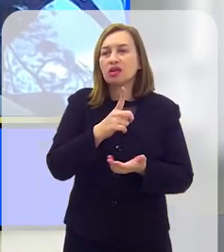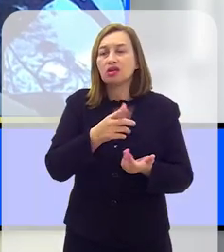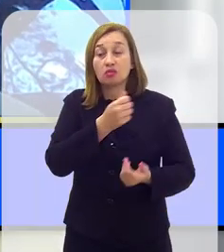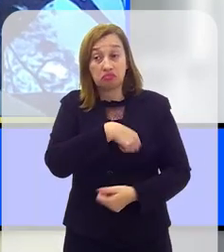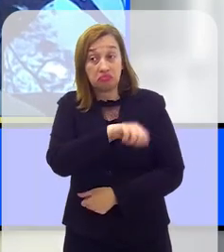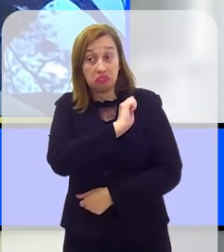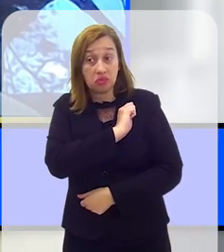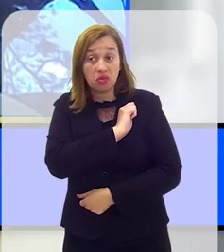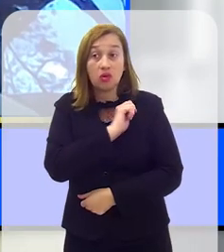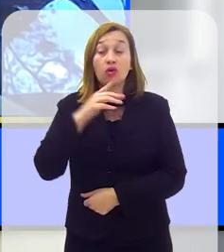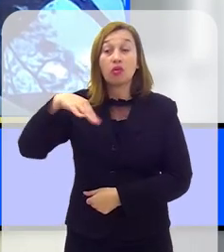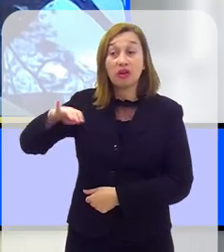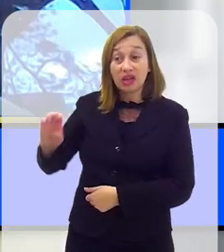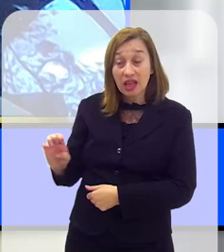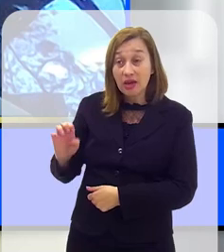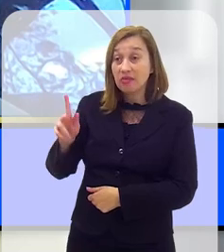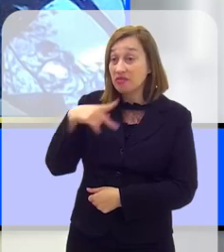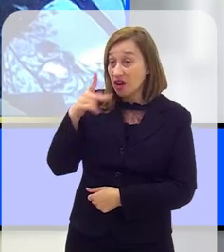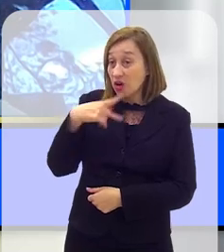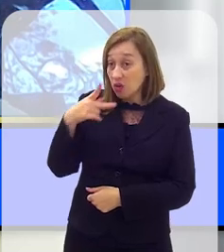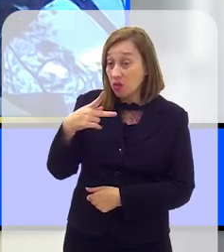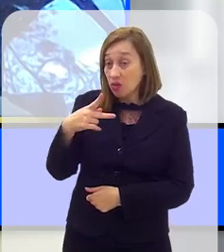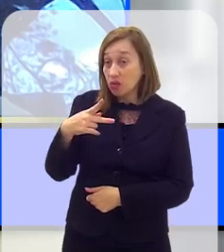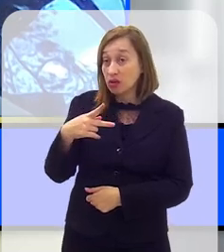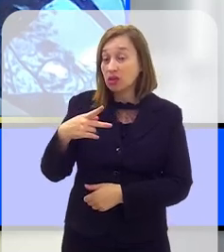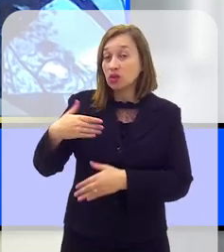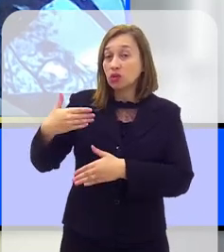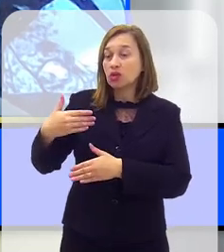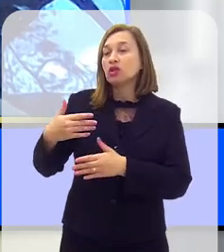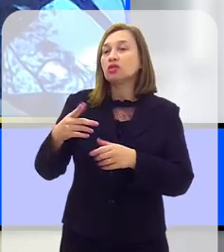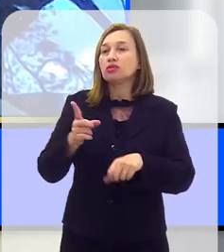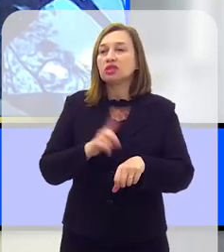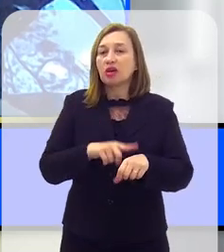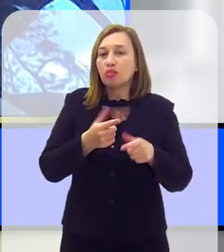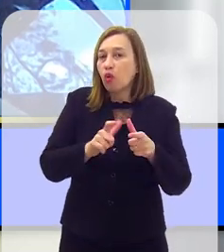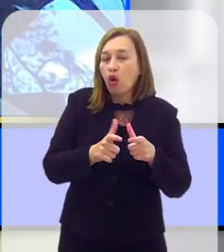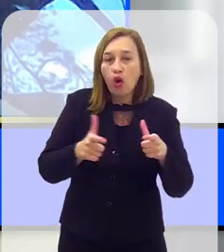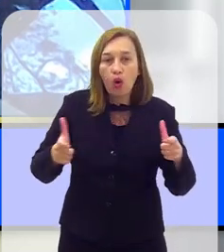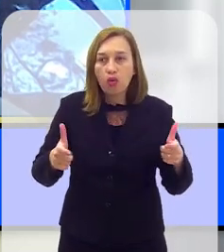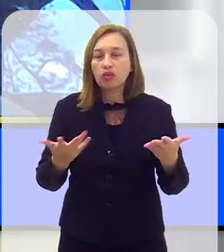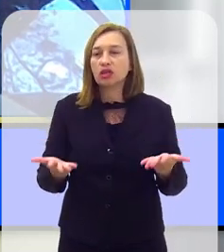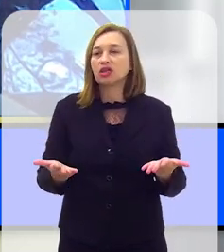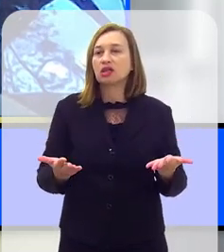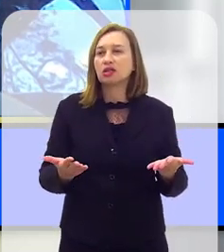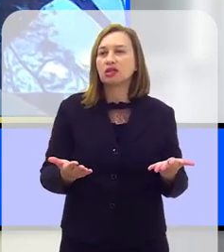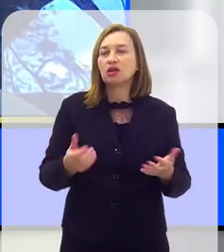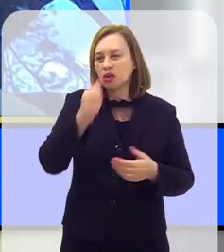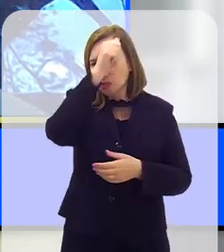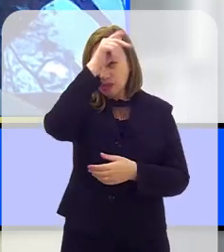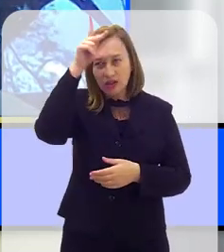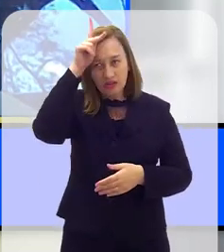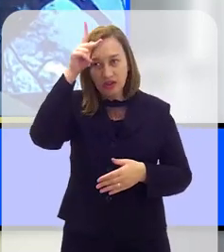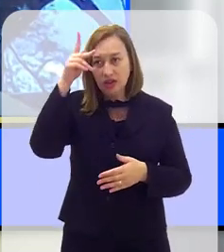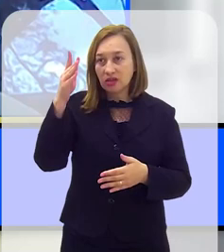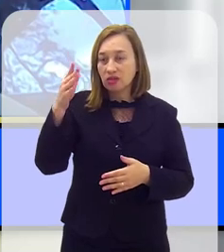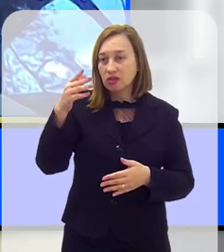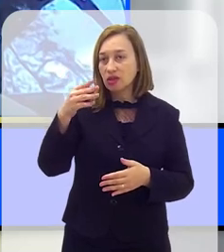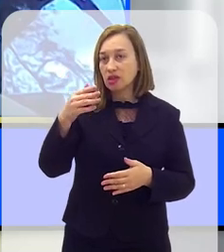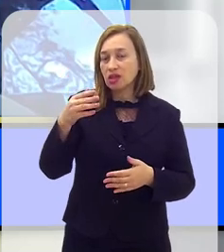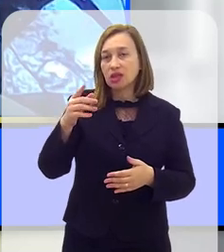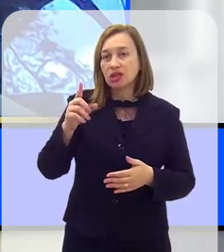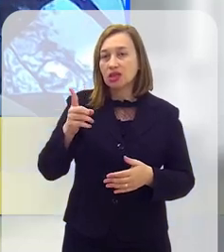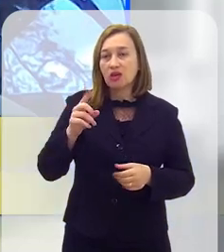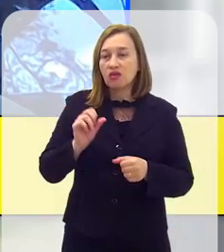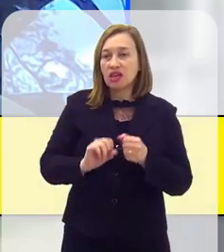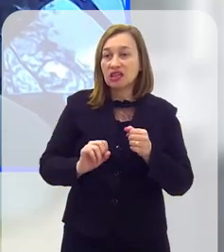lei de responsabilidade fiscal, como bem colocado pelo Guilherme, os investimentos são de grande escala, de longo prazo, e, em geral, um prefeito